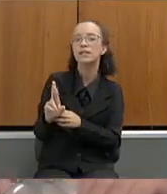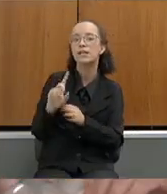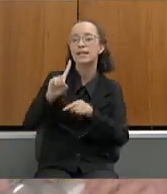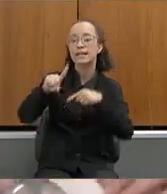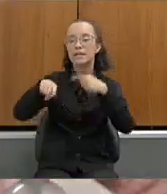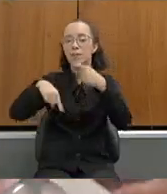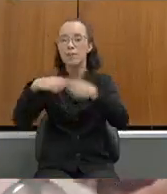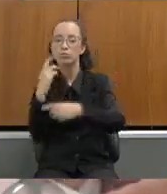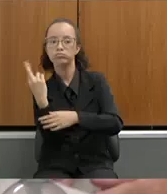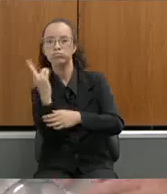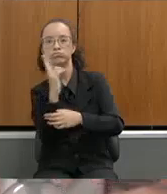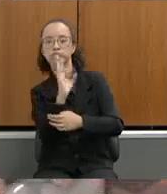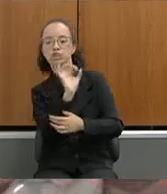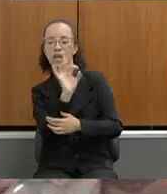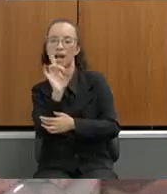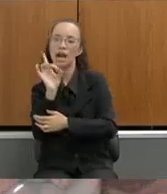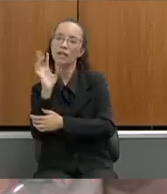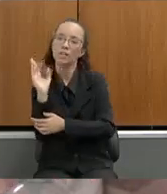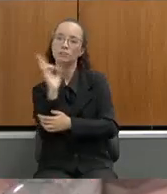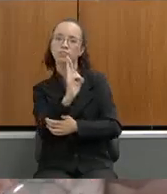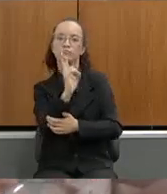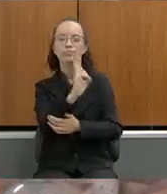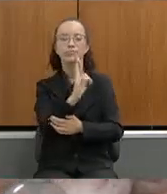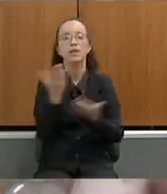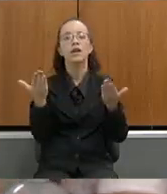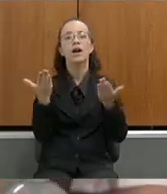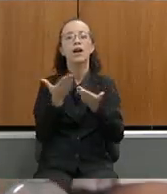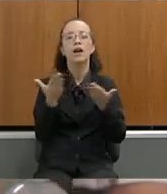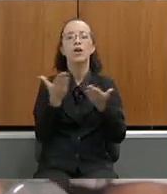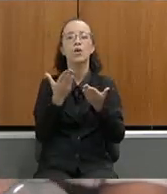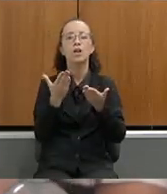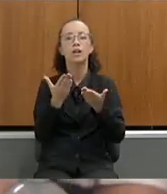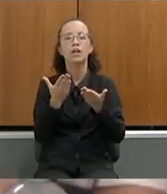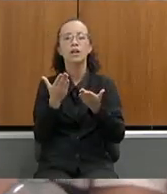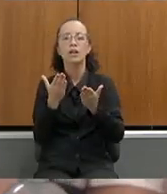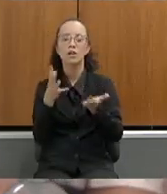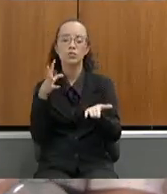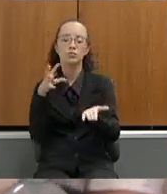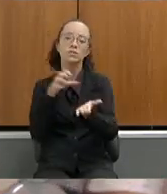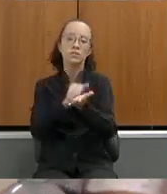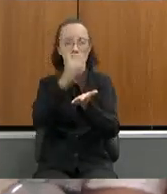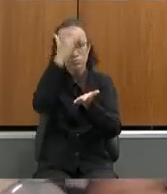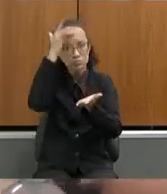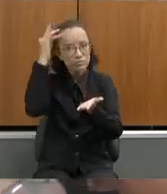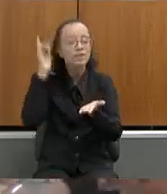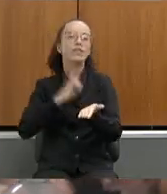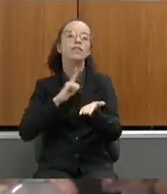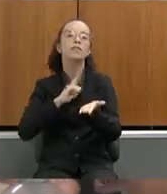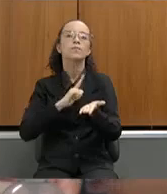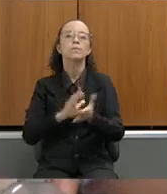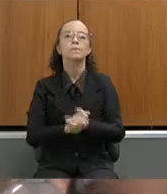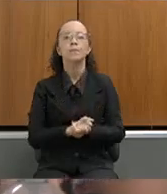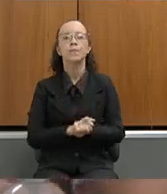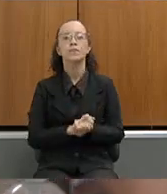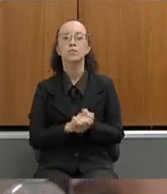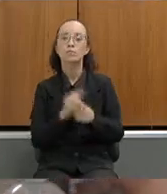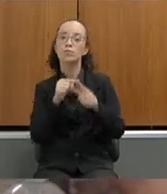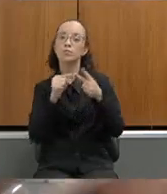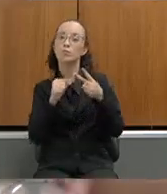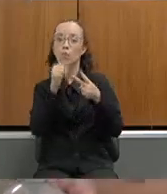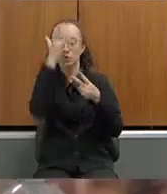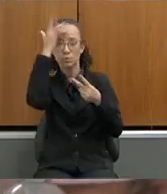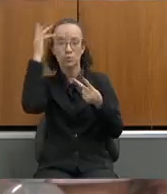tréplica de cada deputado e a gente vai passar para os nossos próximos inscritos nós temos mais dois